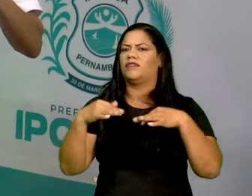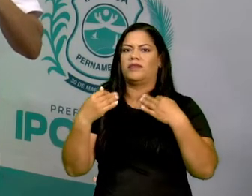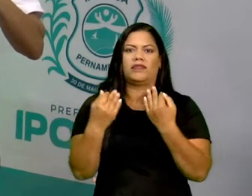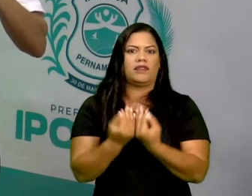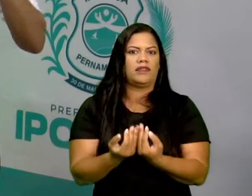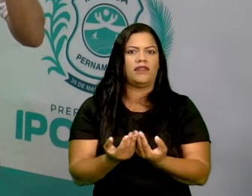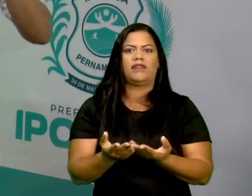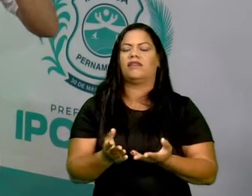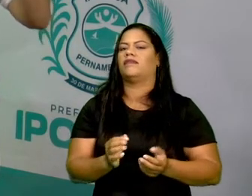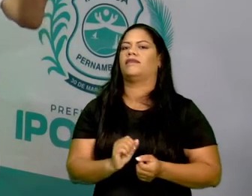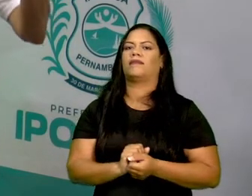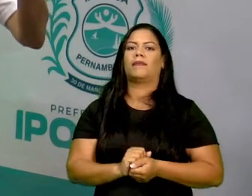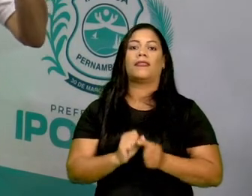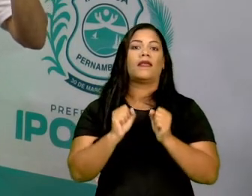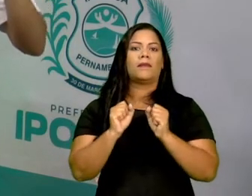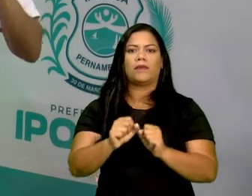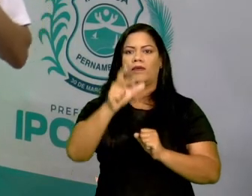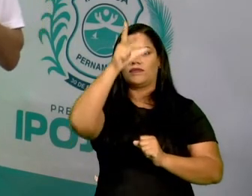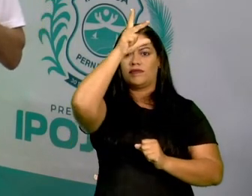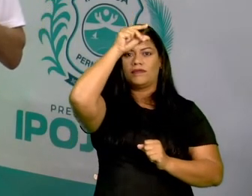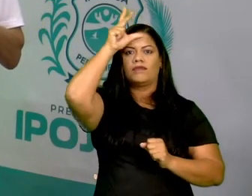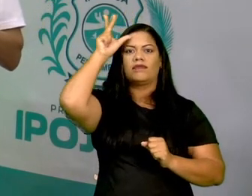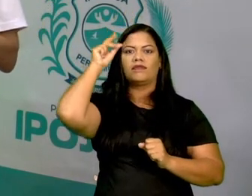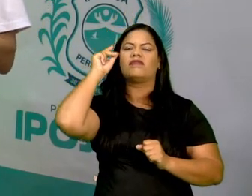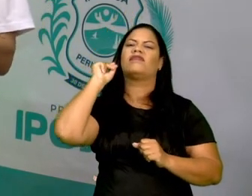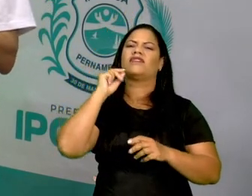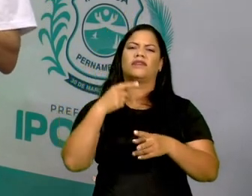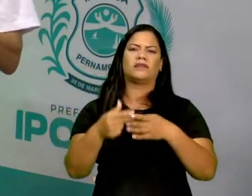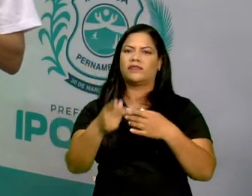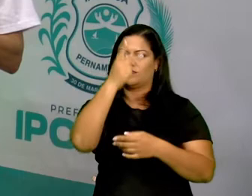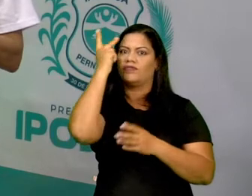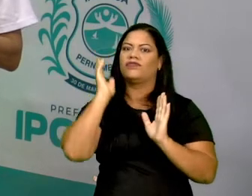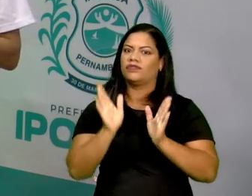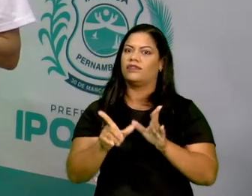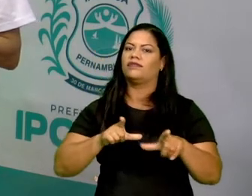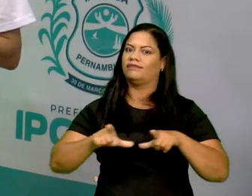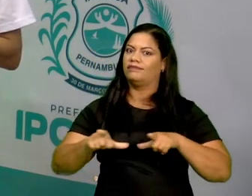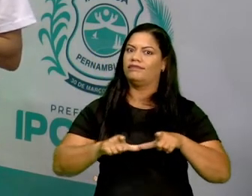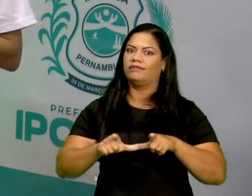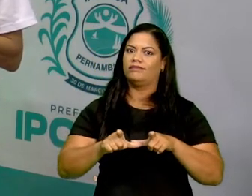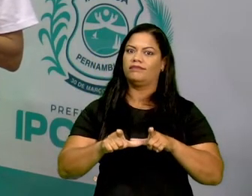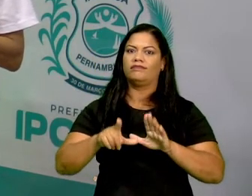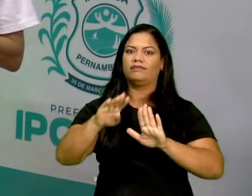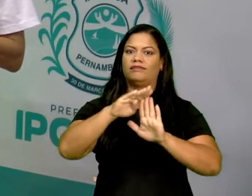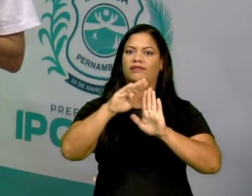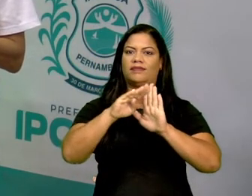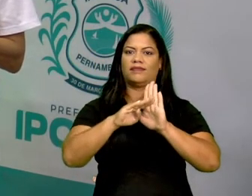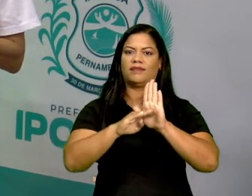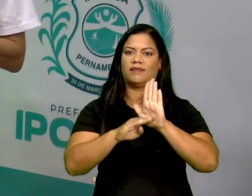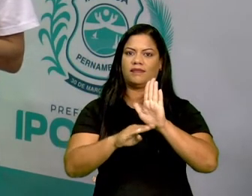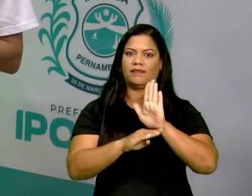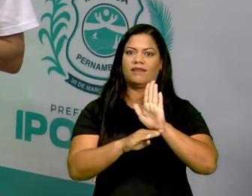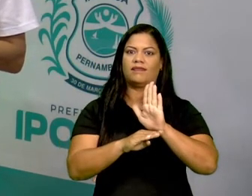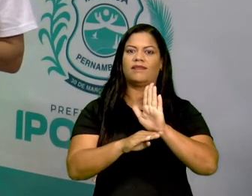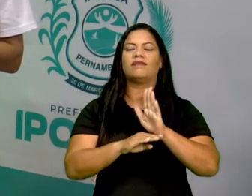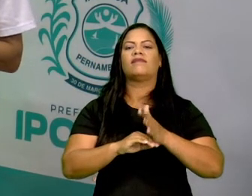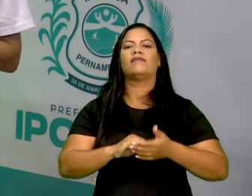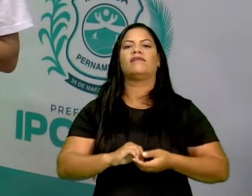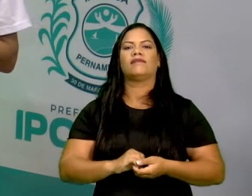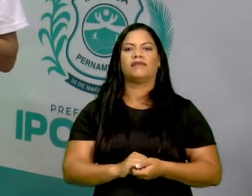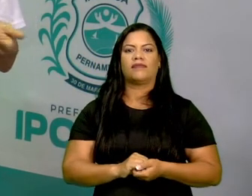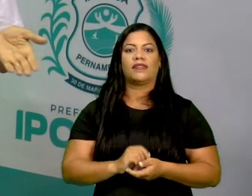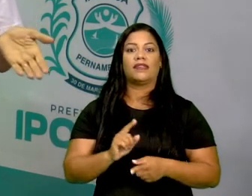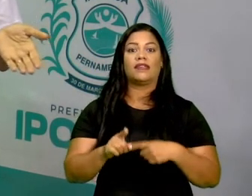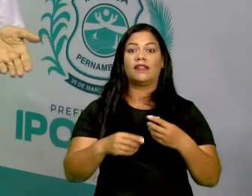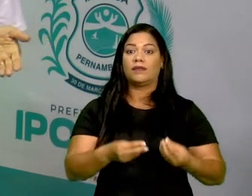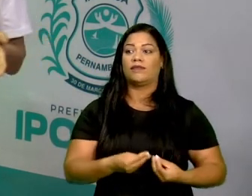os prefeitos que você já conhece. Então, faz uma relação, escreve lá e